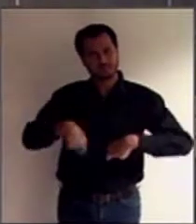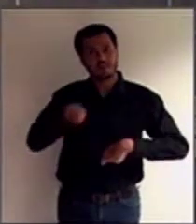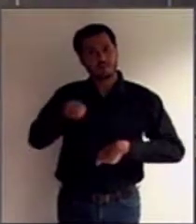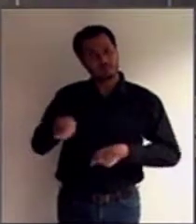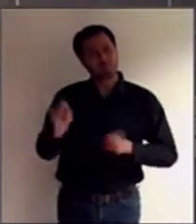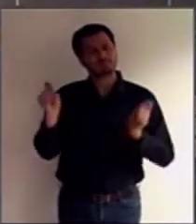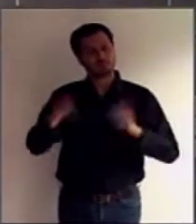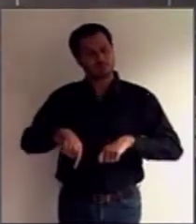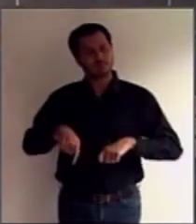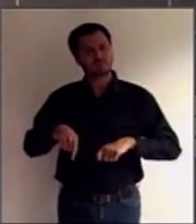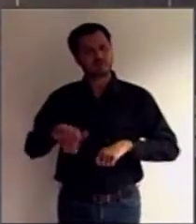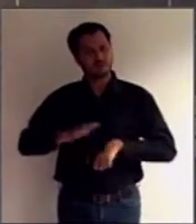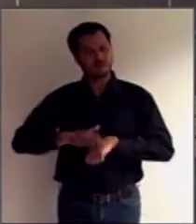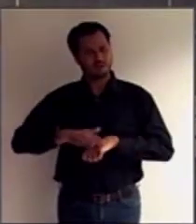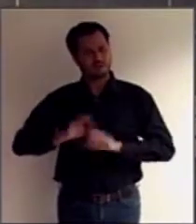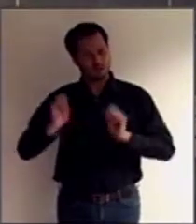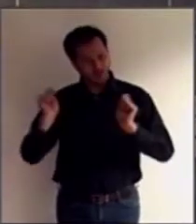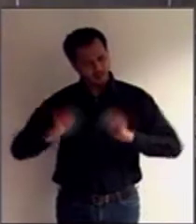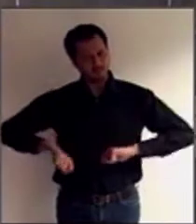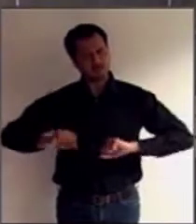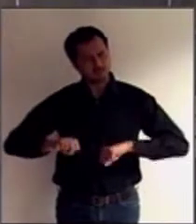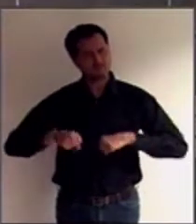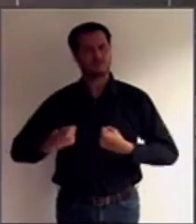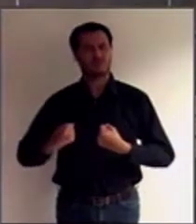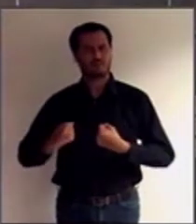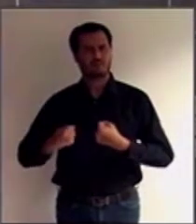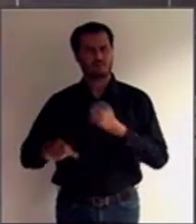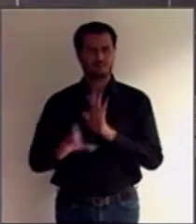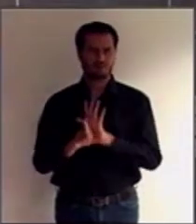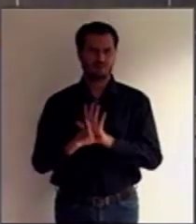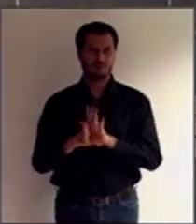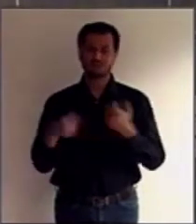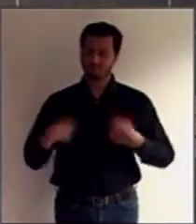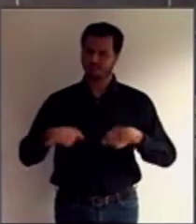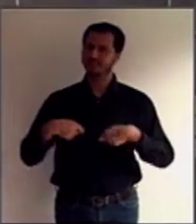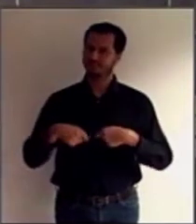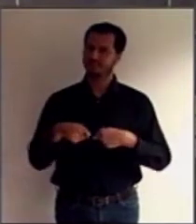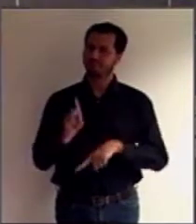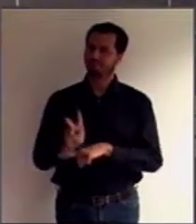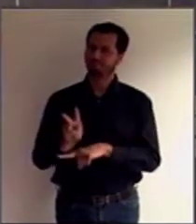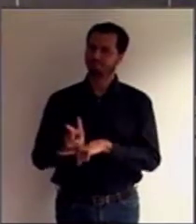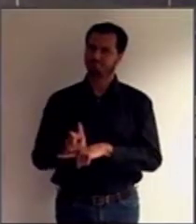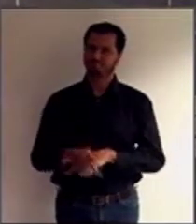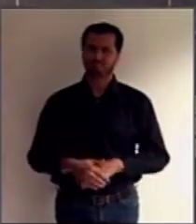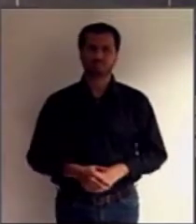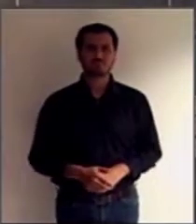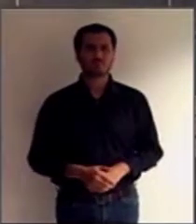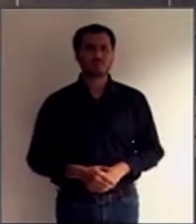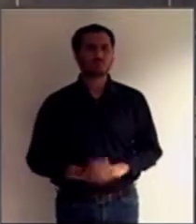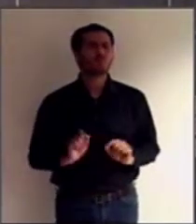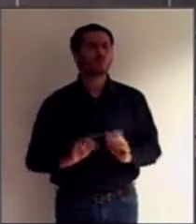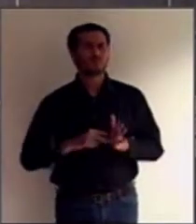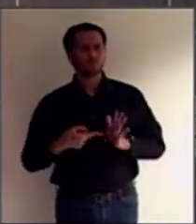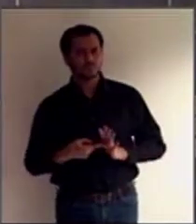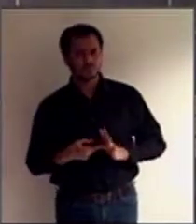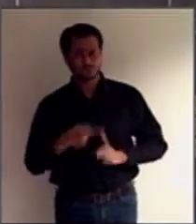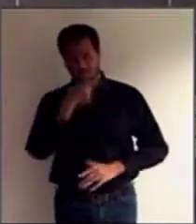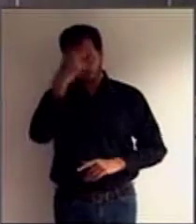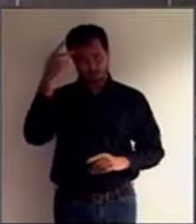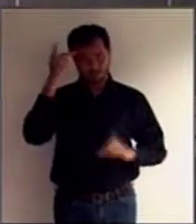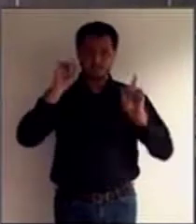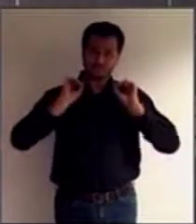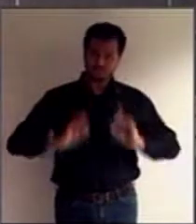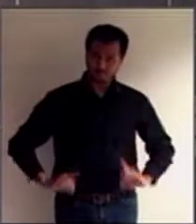legal. Então, o exercício de sua capacidade legal deve ser preservada. O que a pessoa com deficiência vai precisar é que ela seja